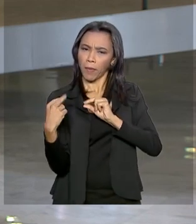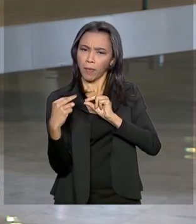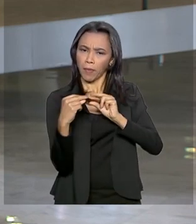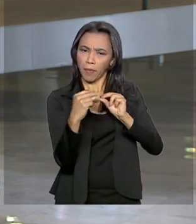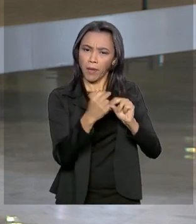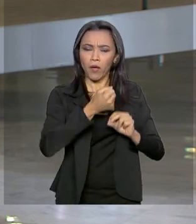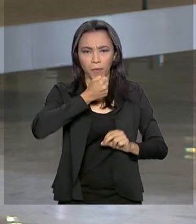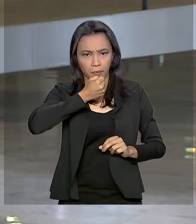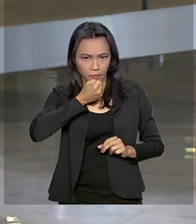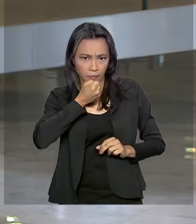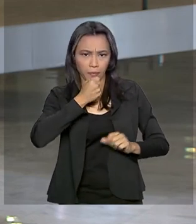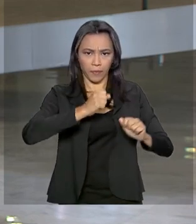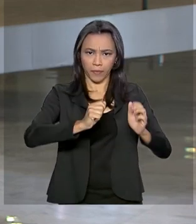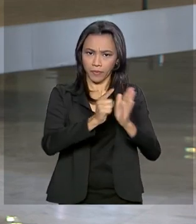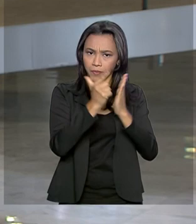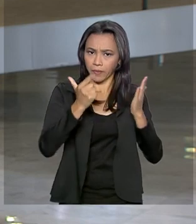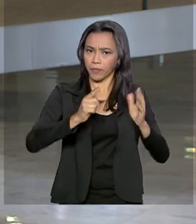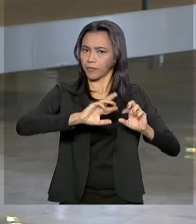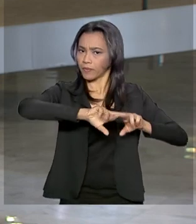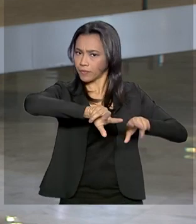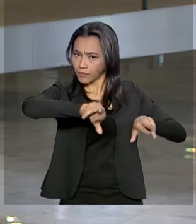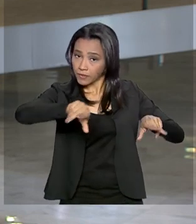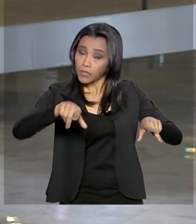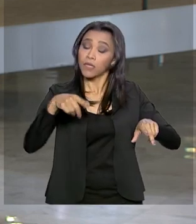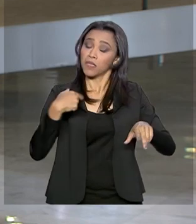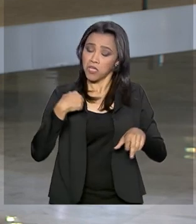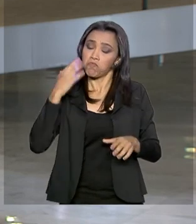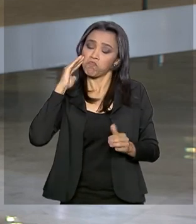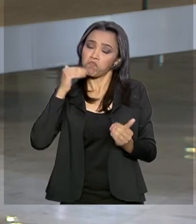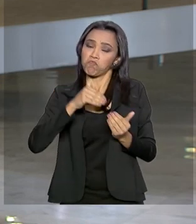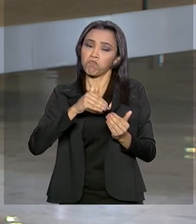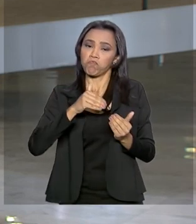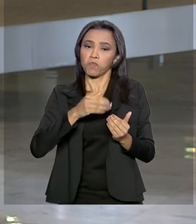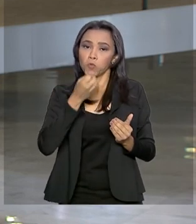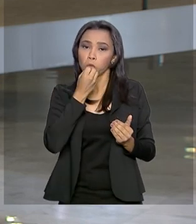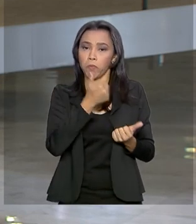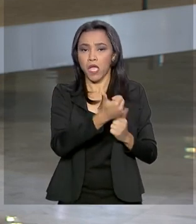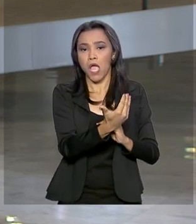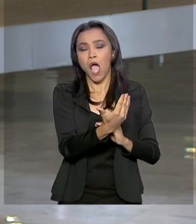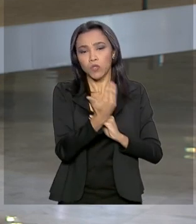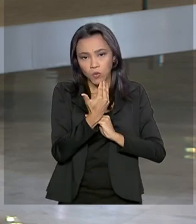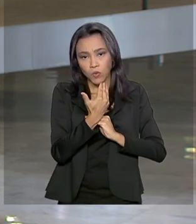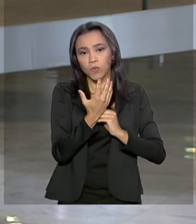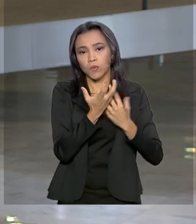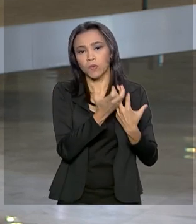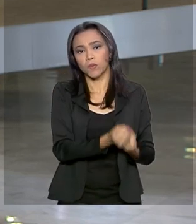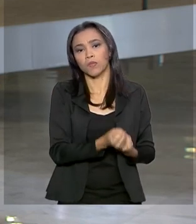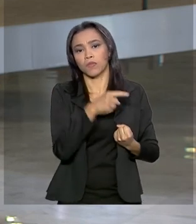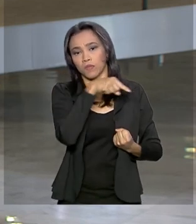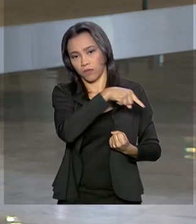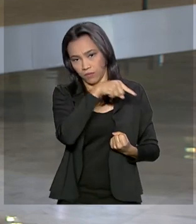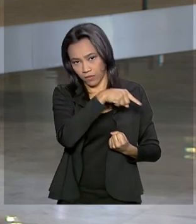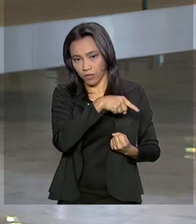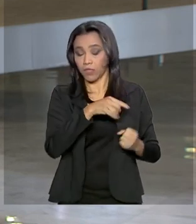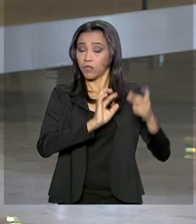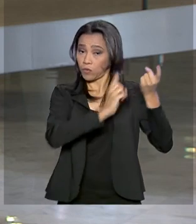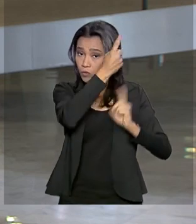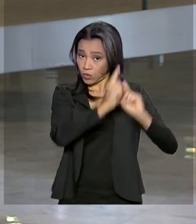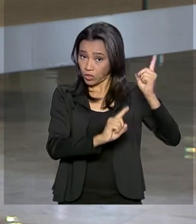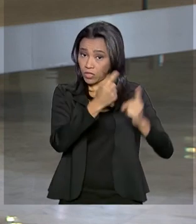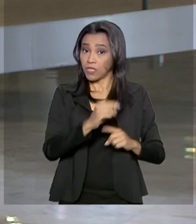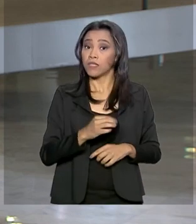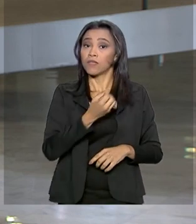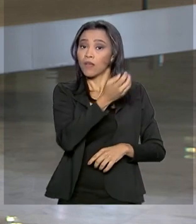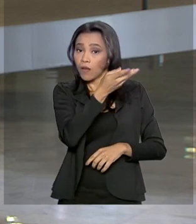os jornalistas e Bolsonaro confirmou que vai aceitar a ajuda do Chile. Serão quatro aeronaves que vão ajudar no